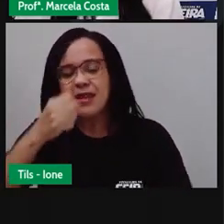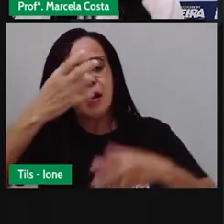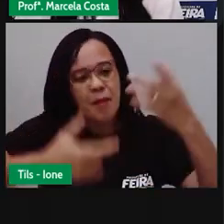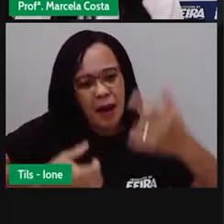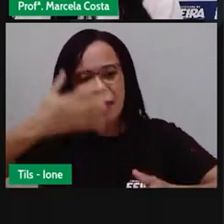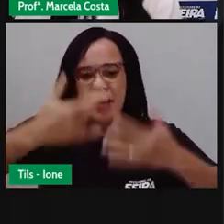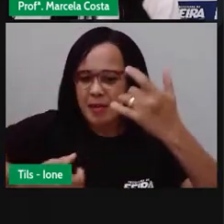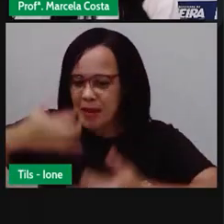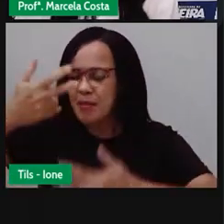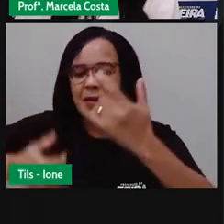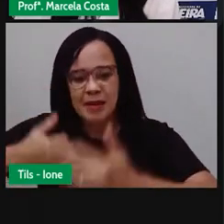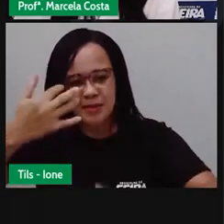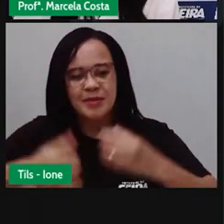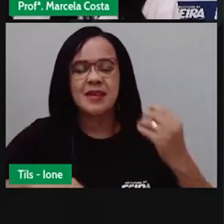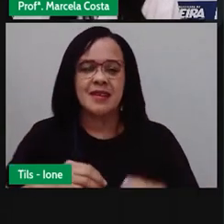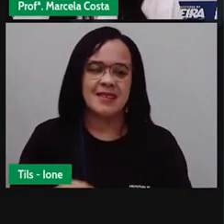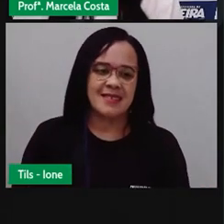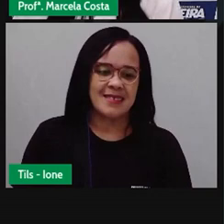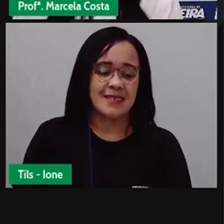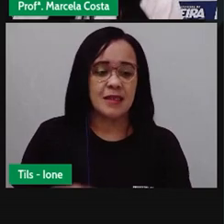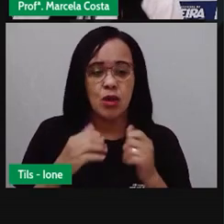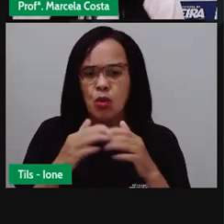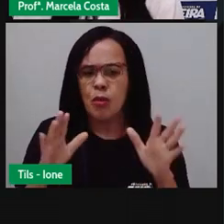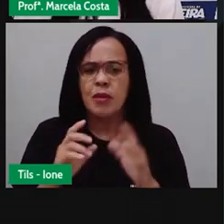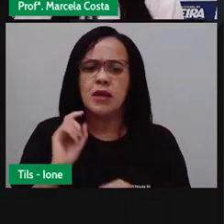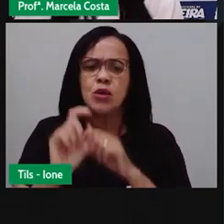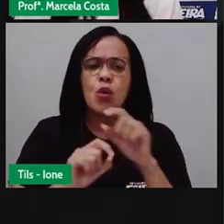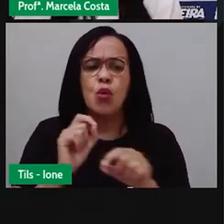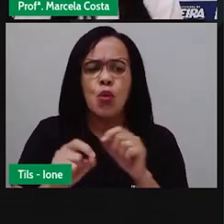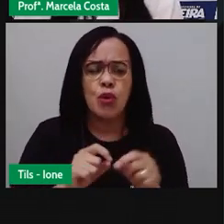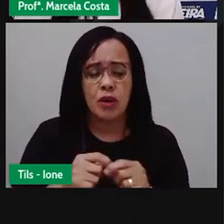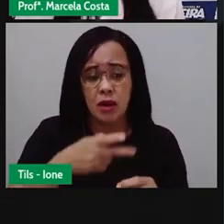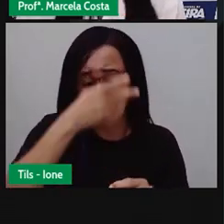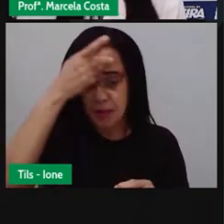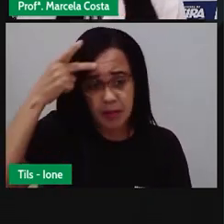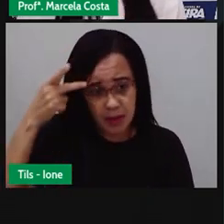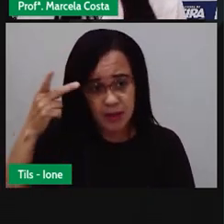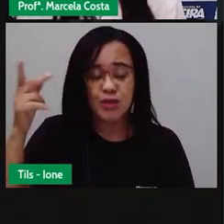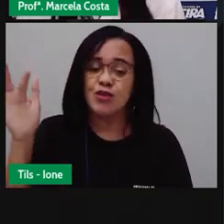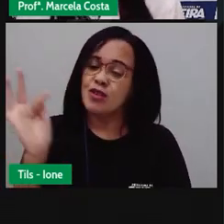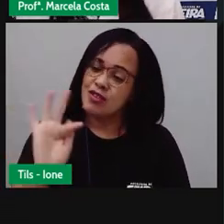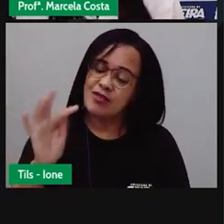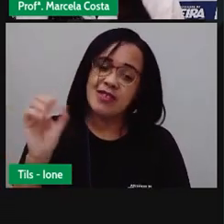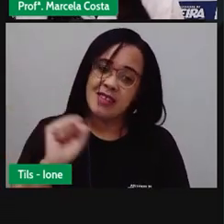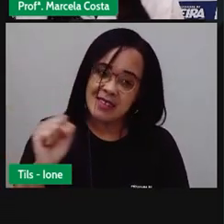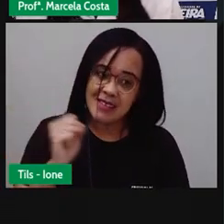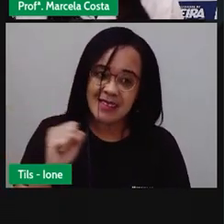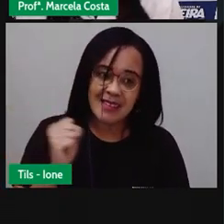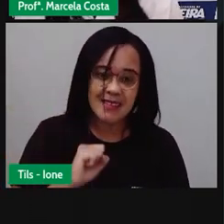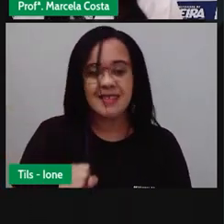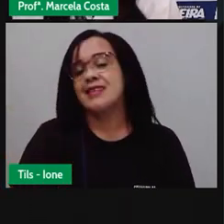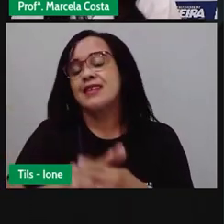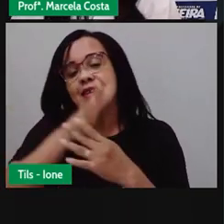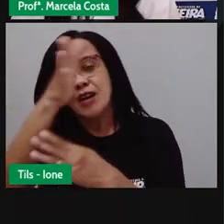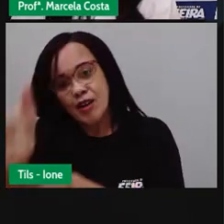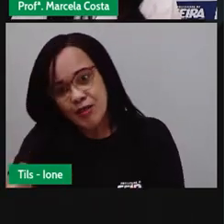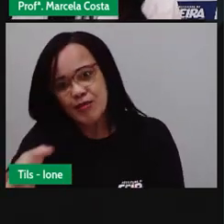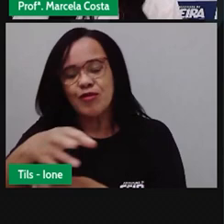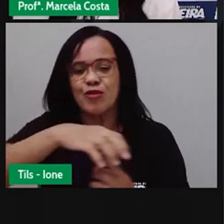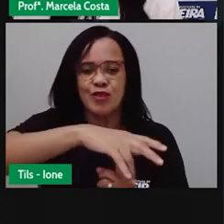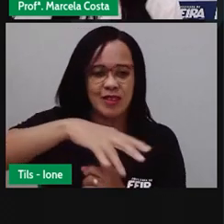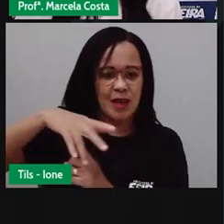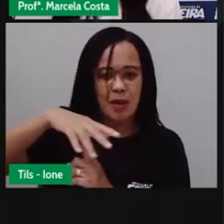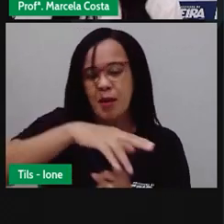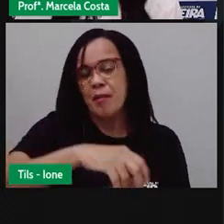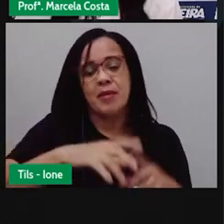Traz assim na introdução, Todo Feirense já foi na praça do Lambi-Lambi, já andou